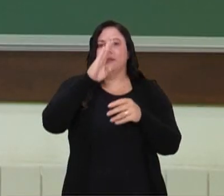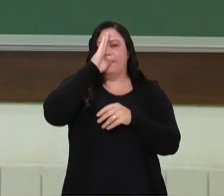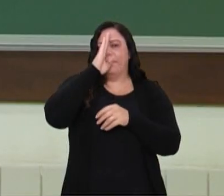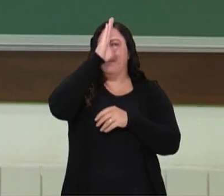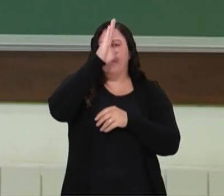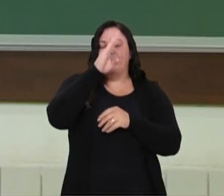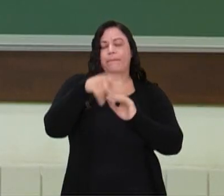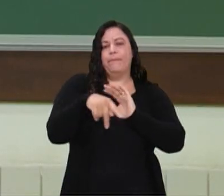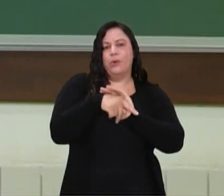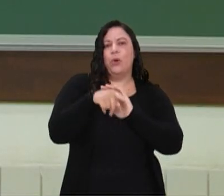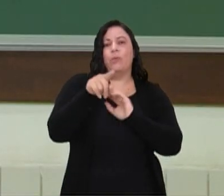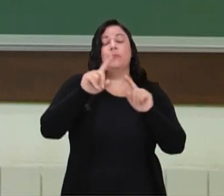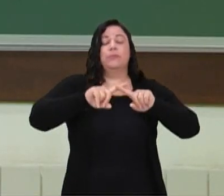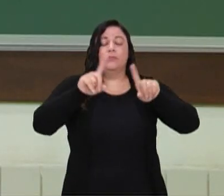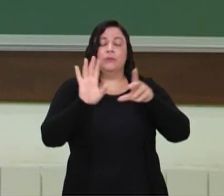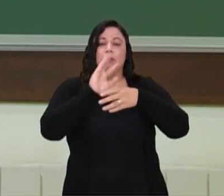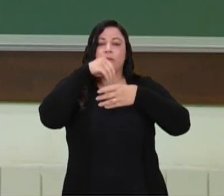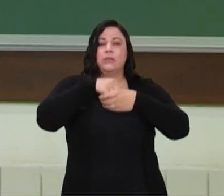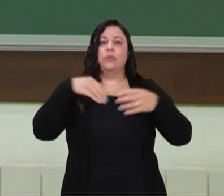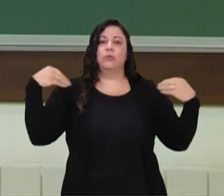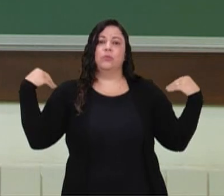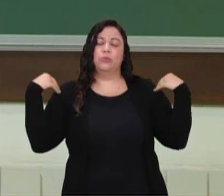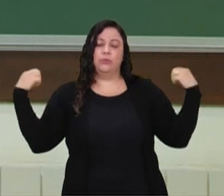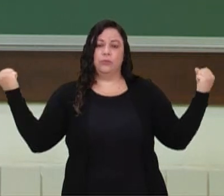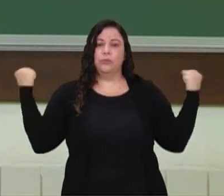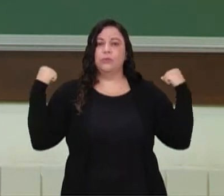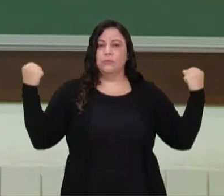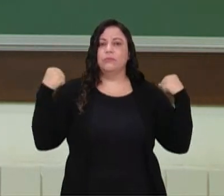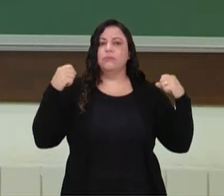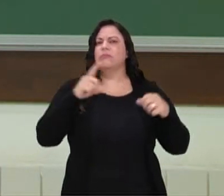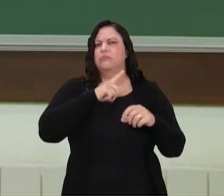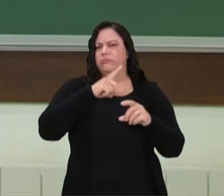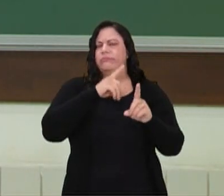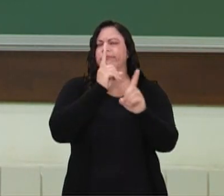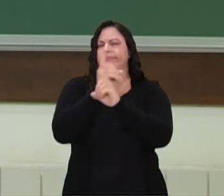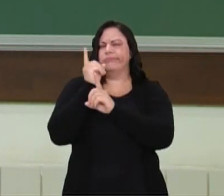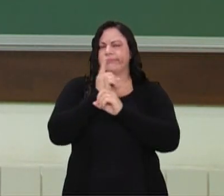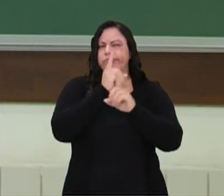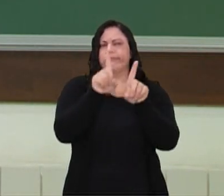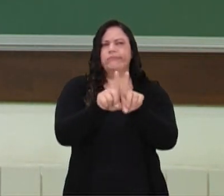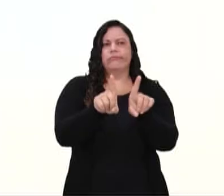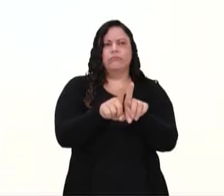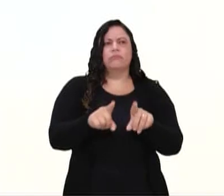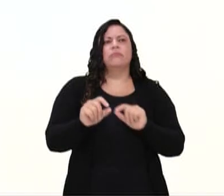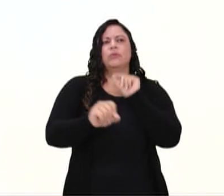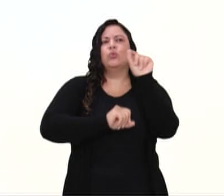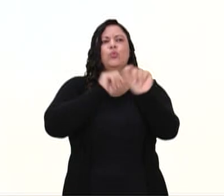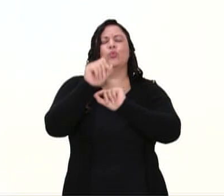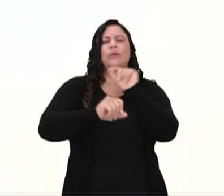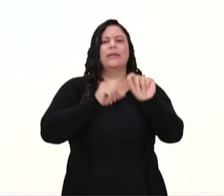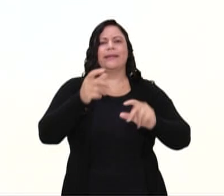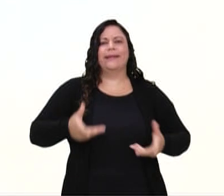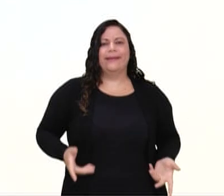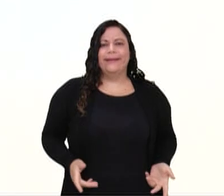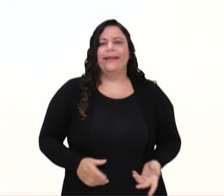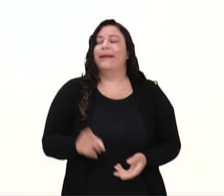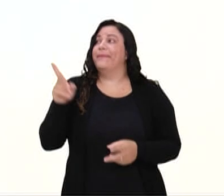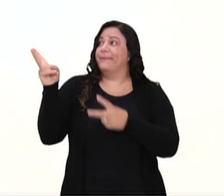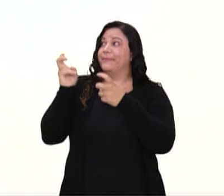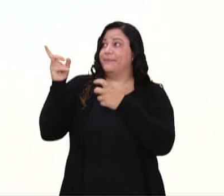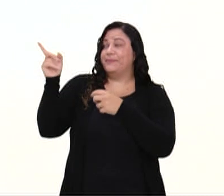academia você pode encontrar esse equipamento ali para a prática. Então, o crossfit é um